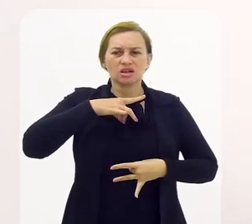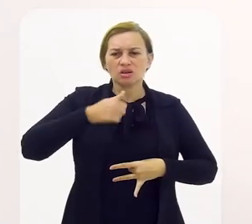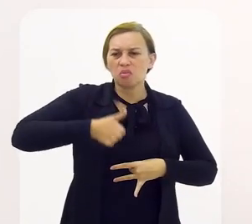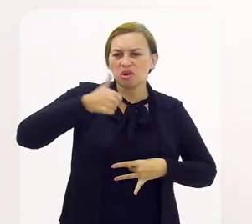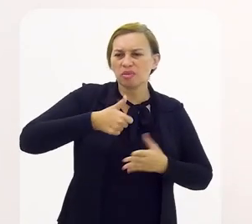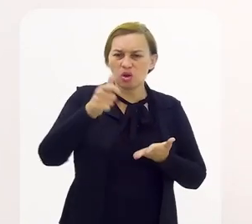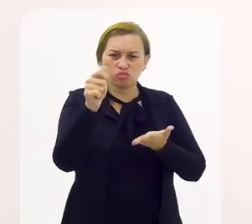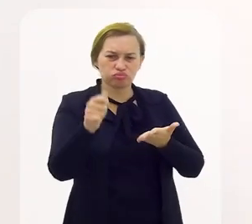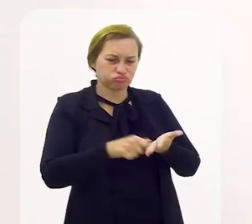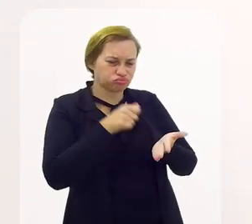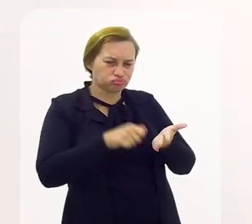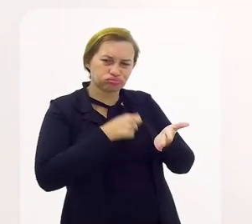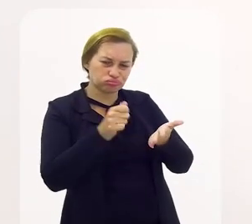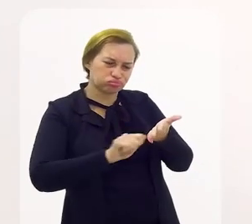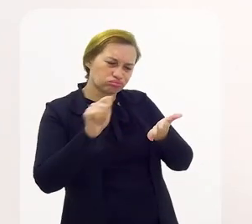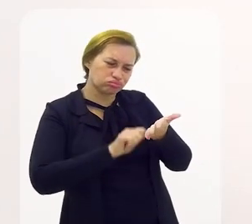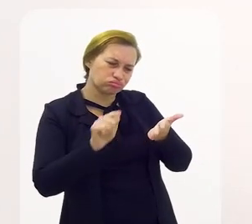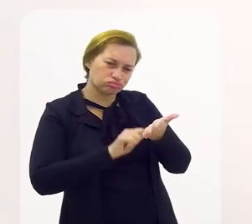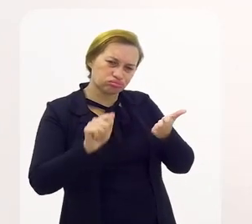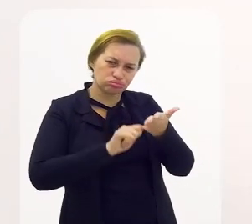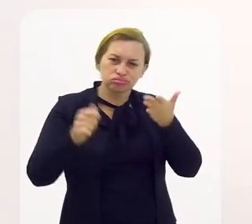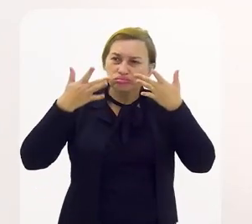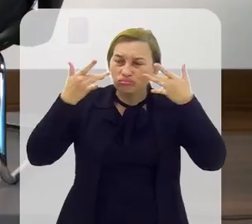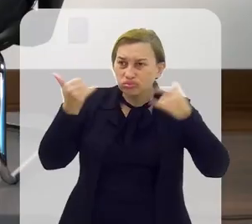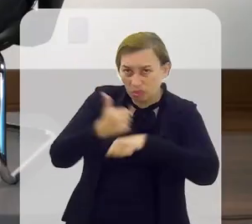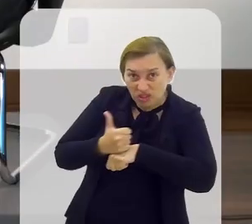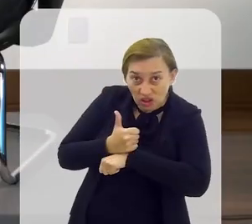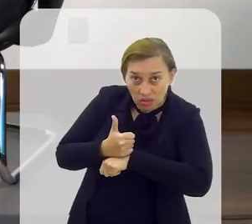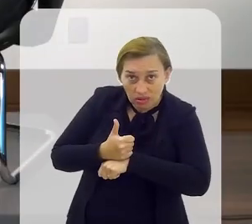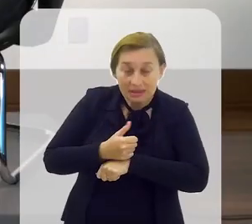peça de sua autoria Profissionalmente? É